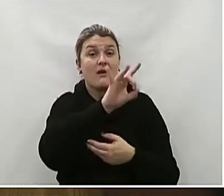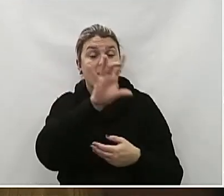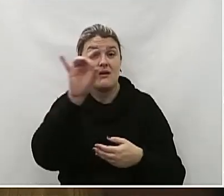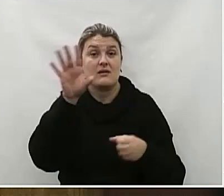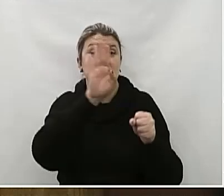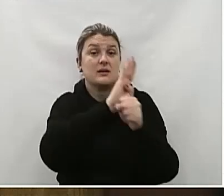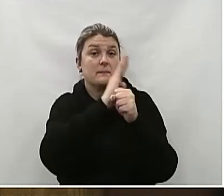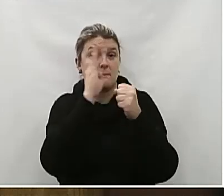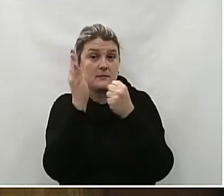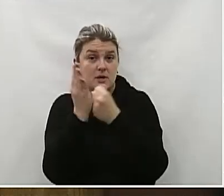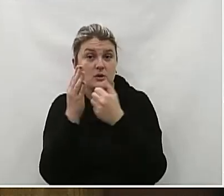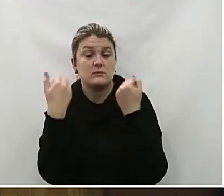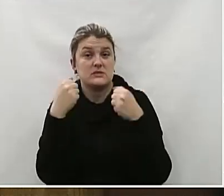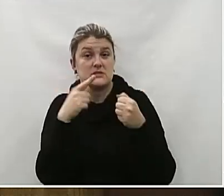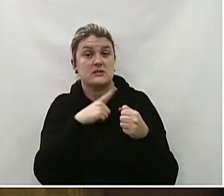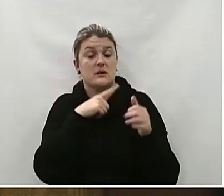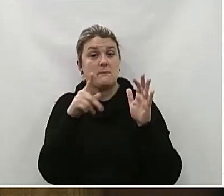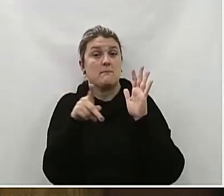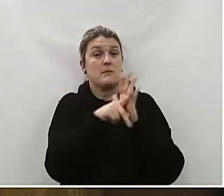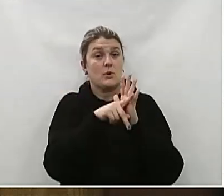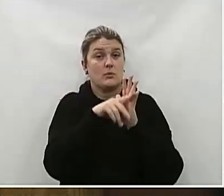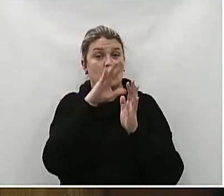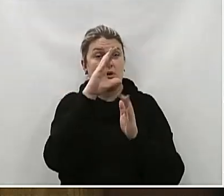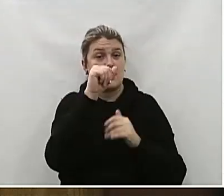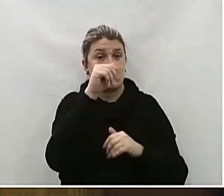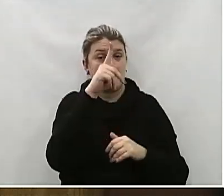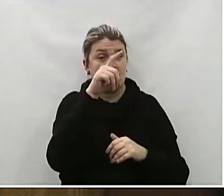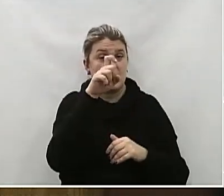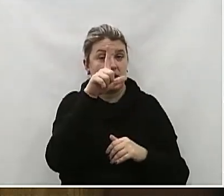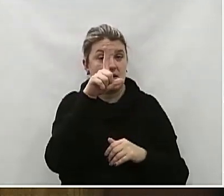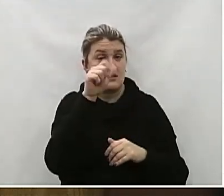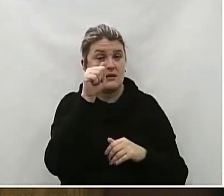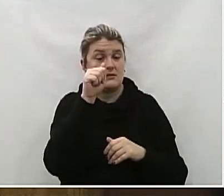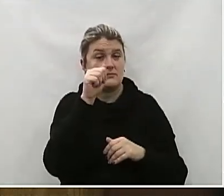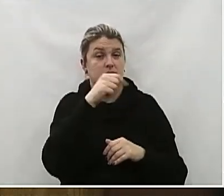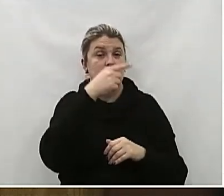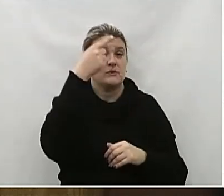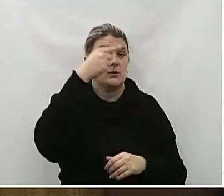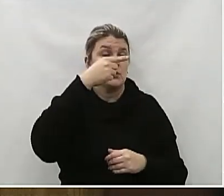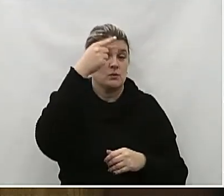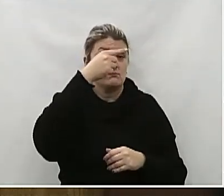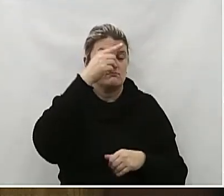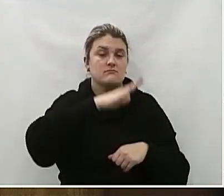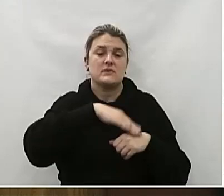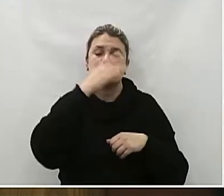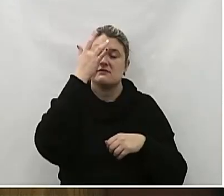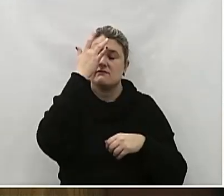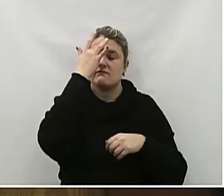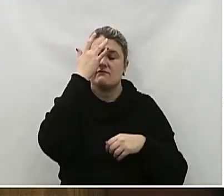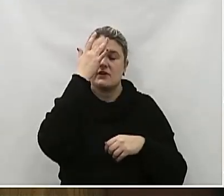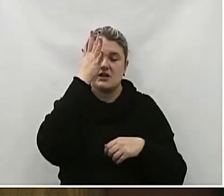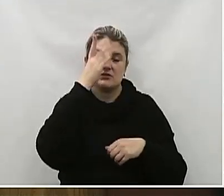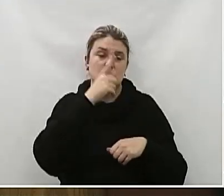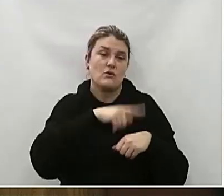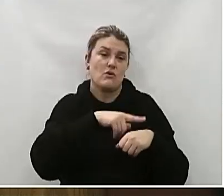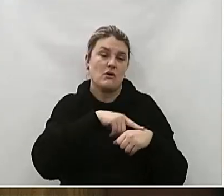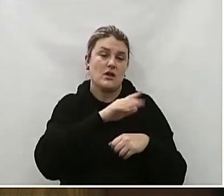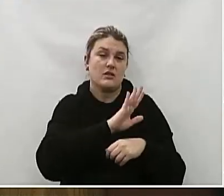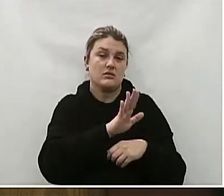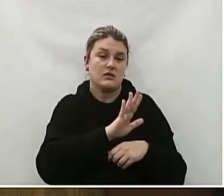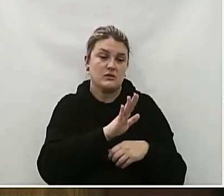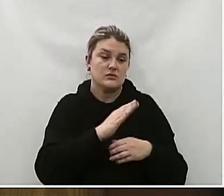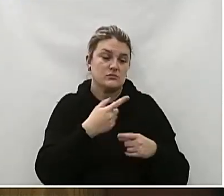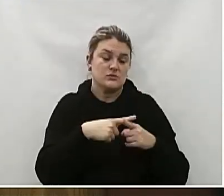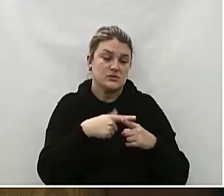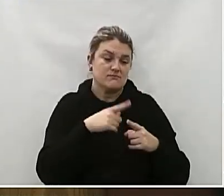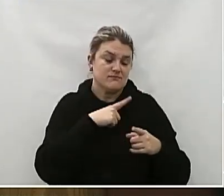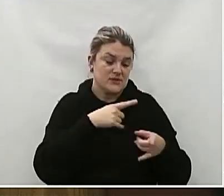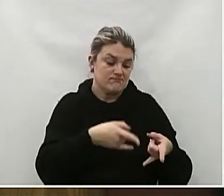Mortuária